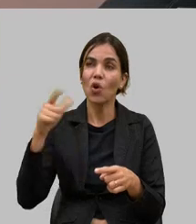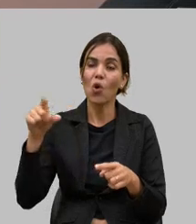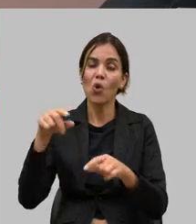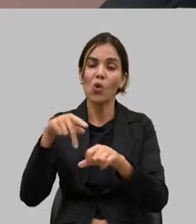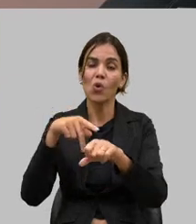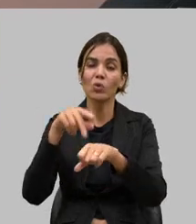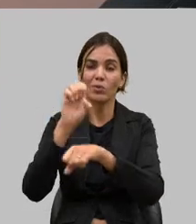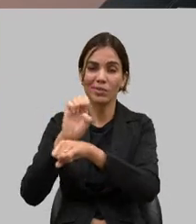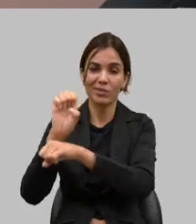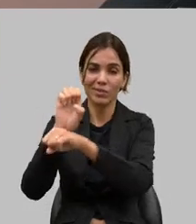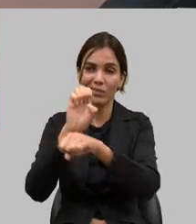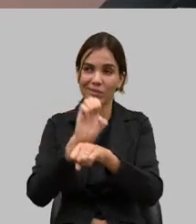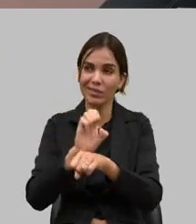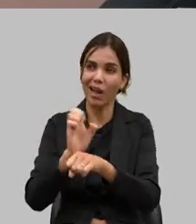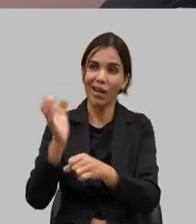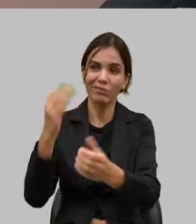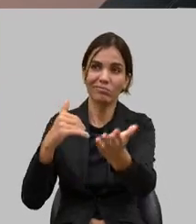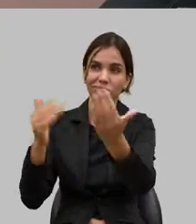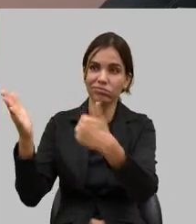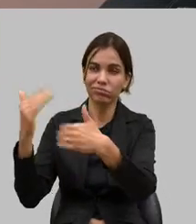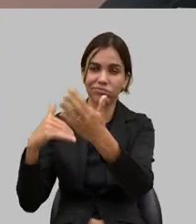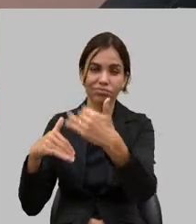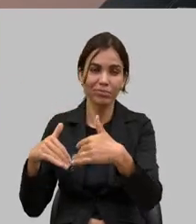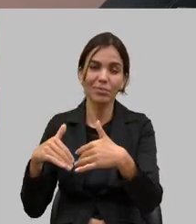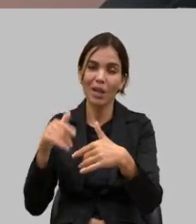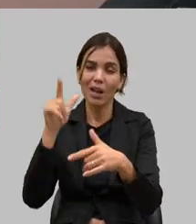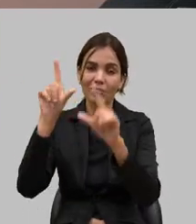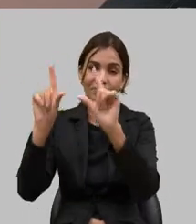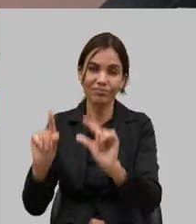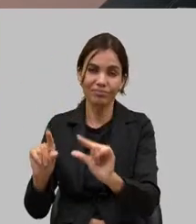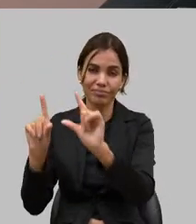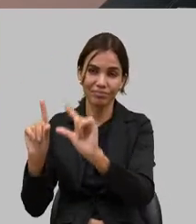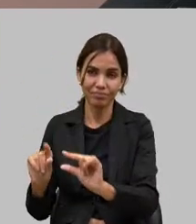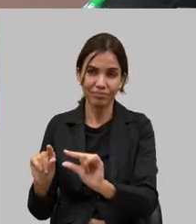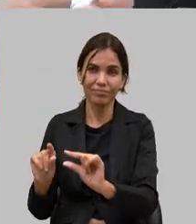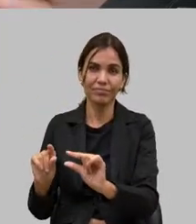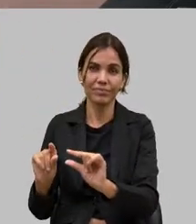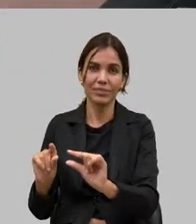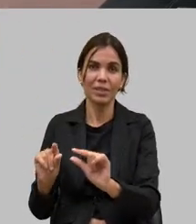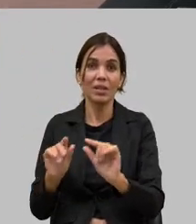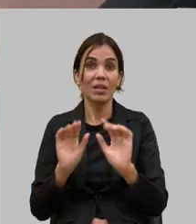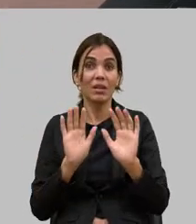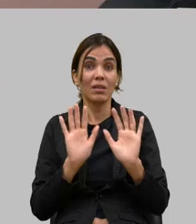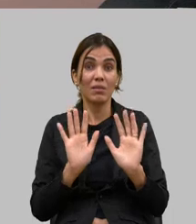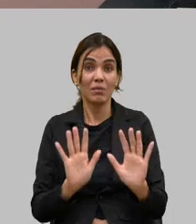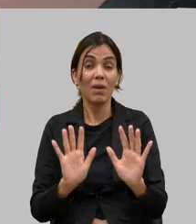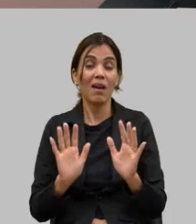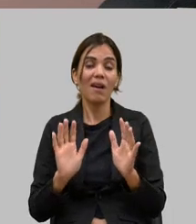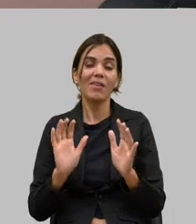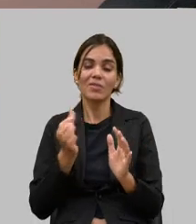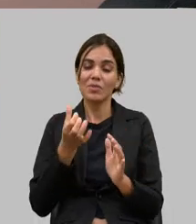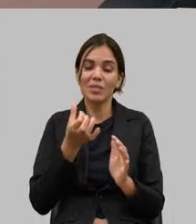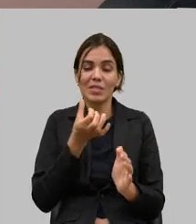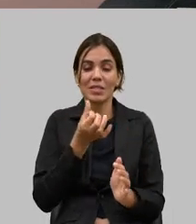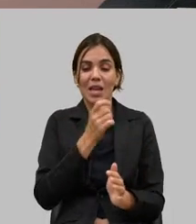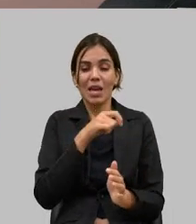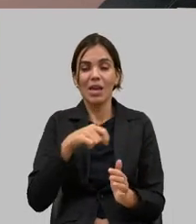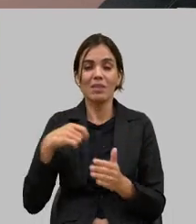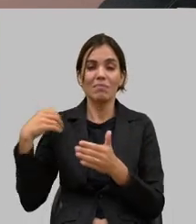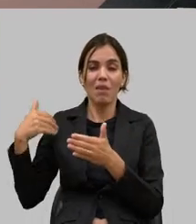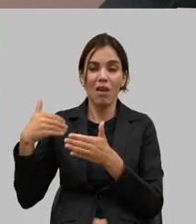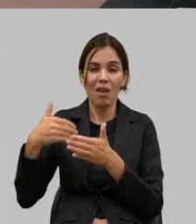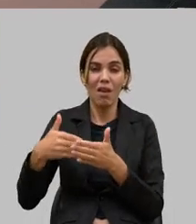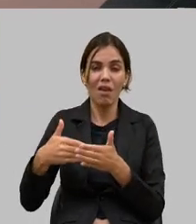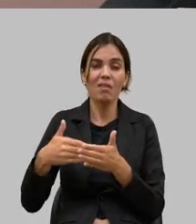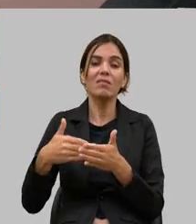Deus ajuda quem cedo madruga alguns fatores vieram somar para que o preço do leite subisse nos últimos seis meses logo após